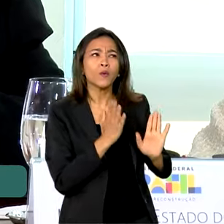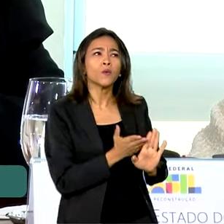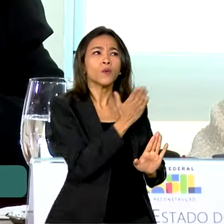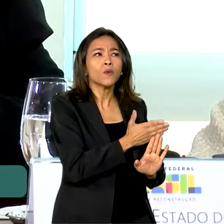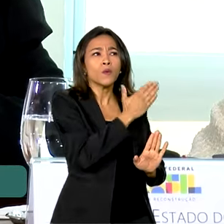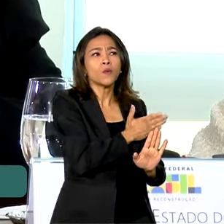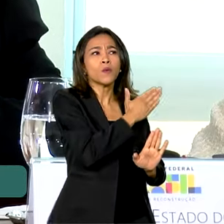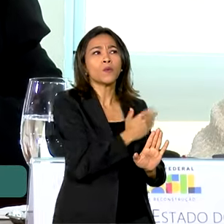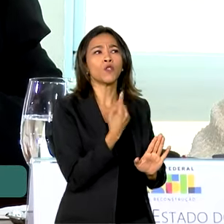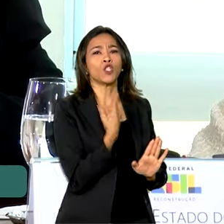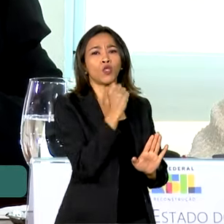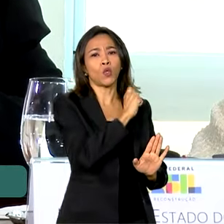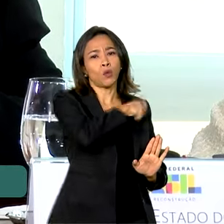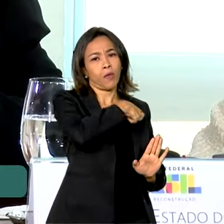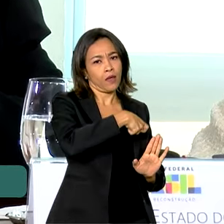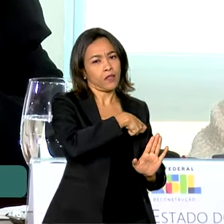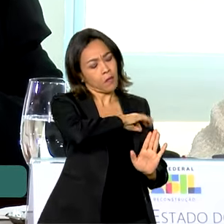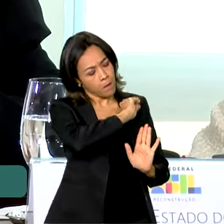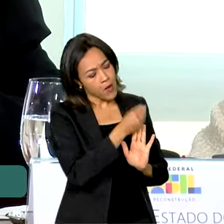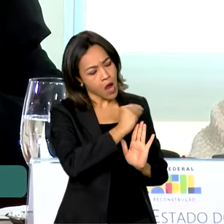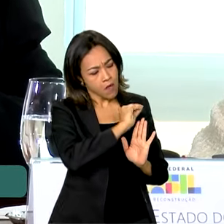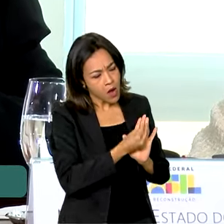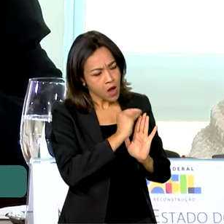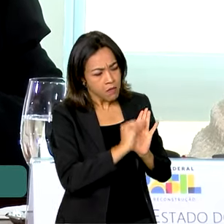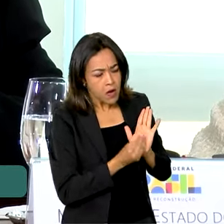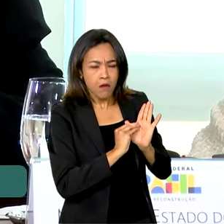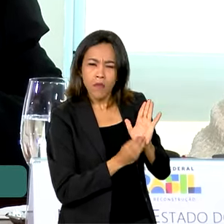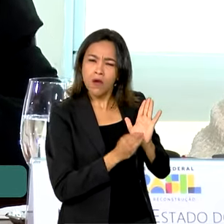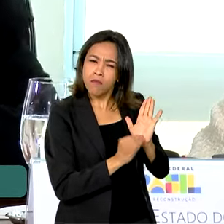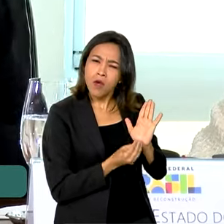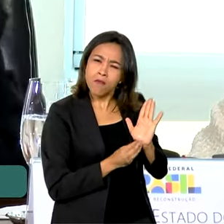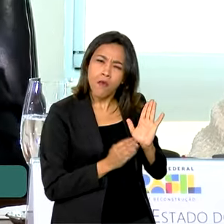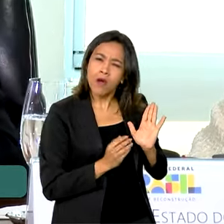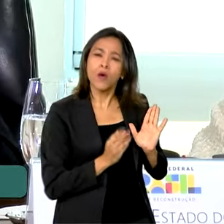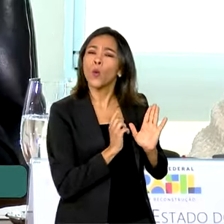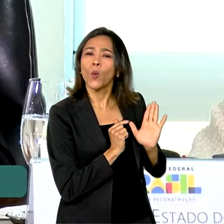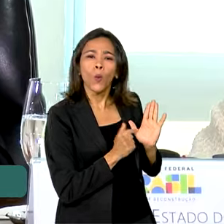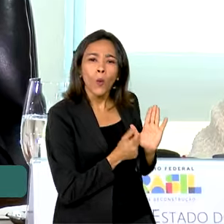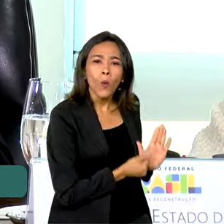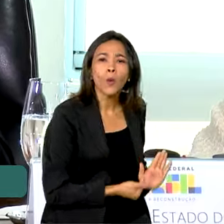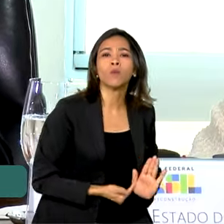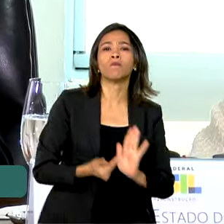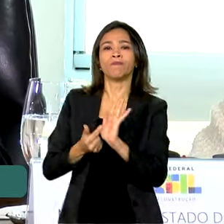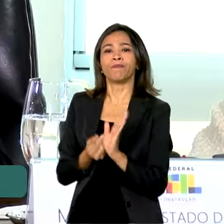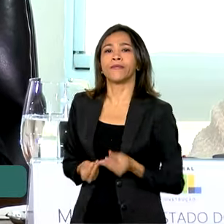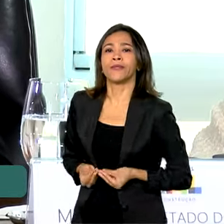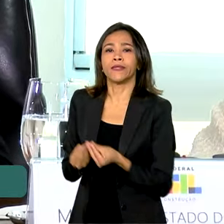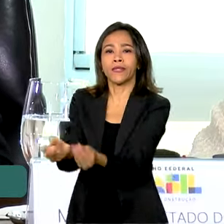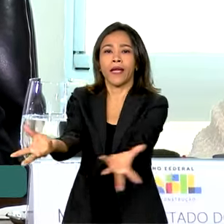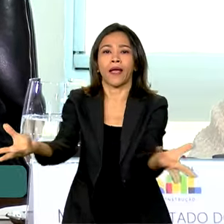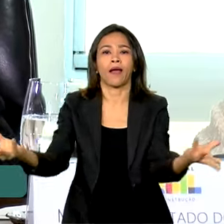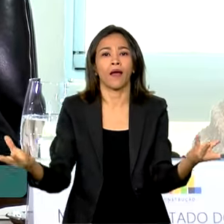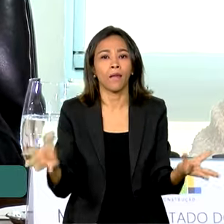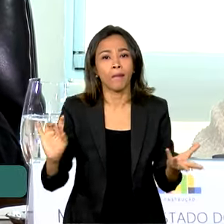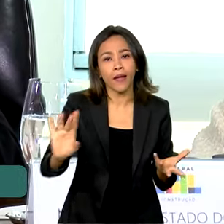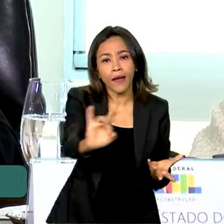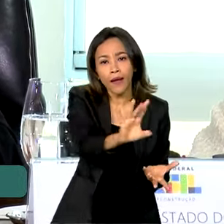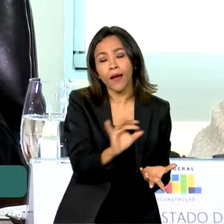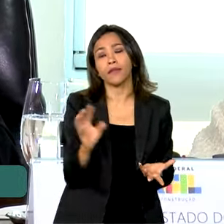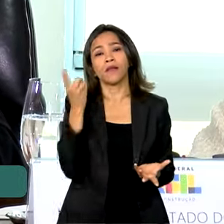18 meses, tudo, sem distinção, para entregar para cada deputado e para cada senador,